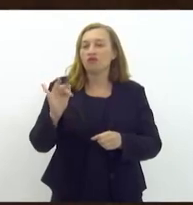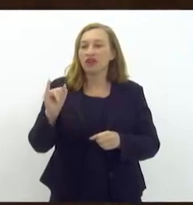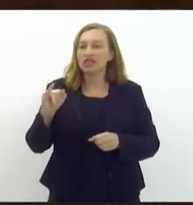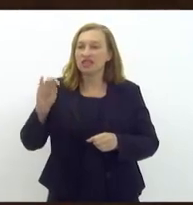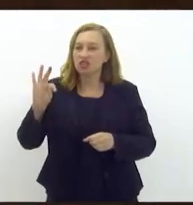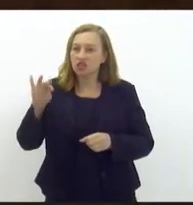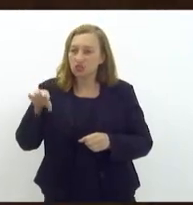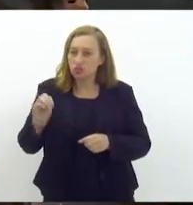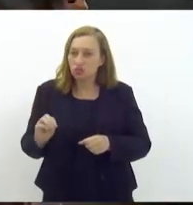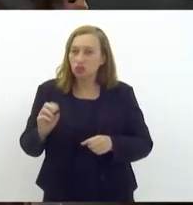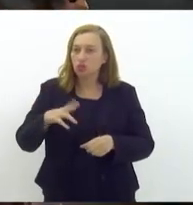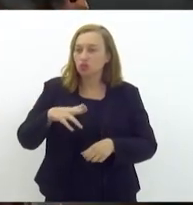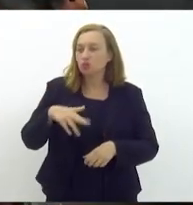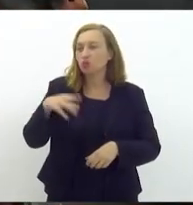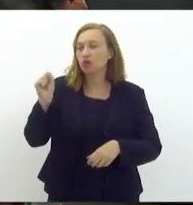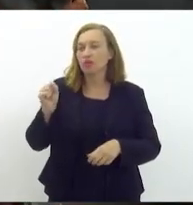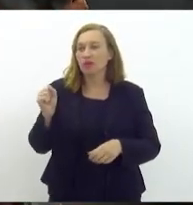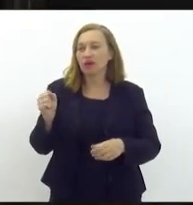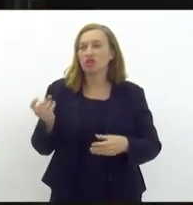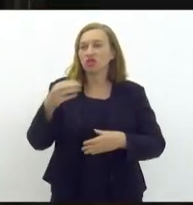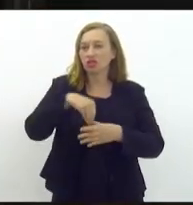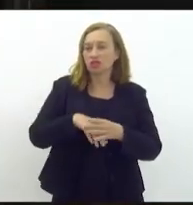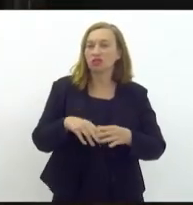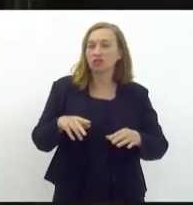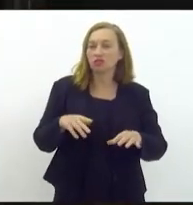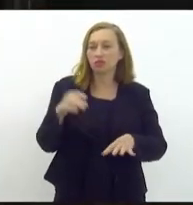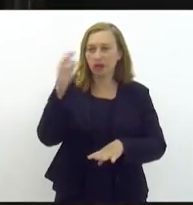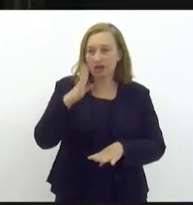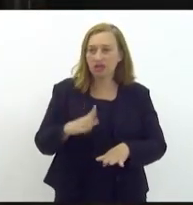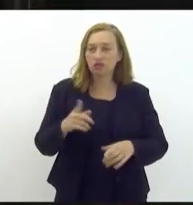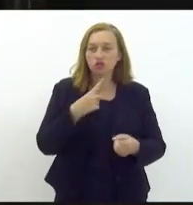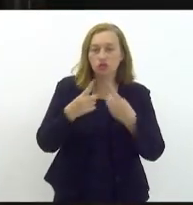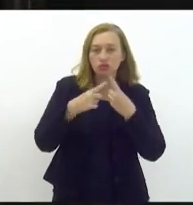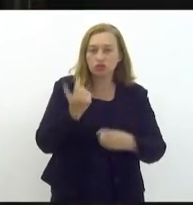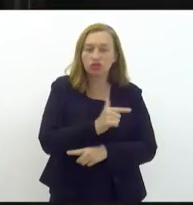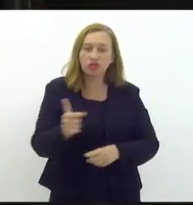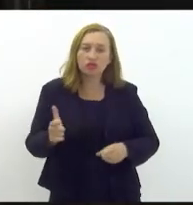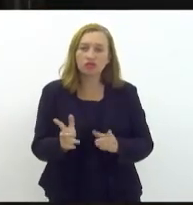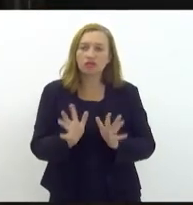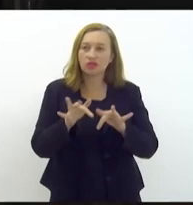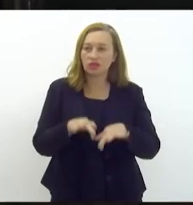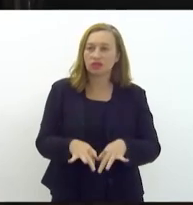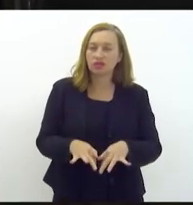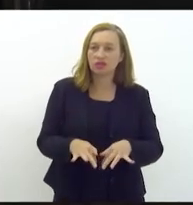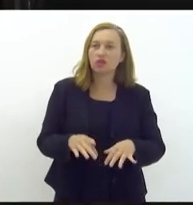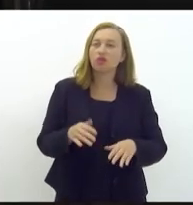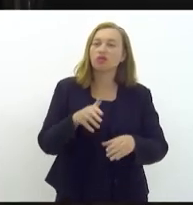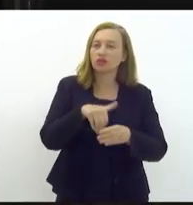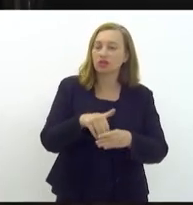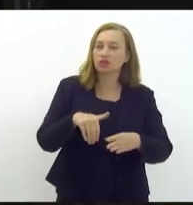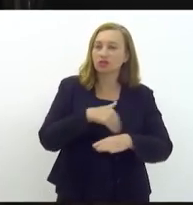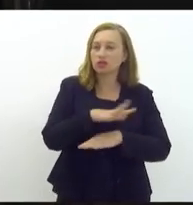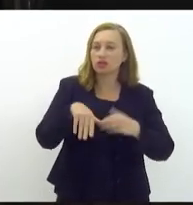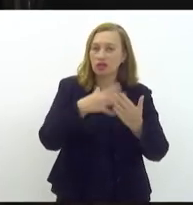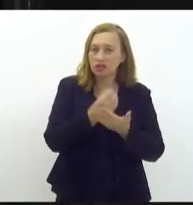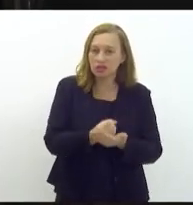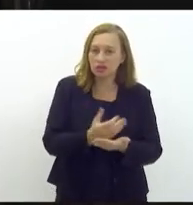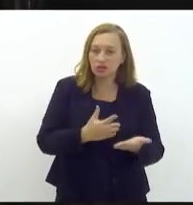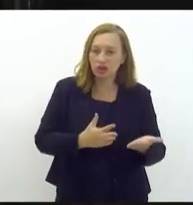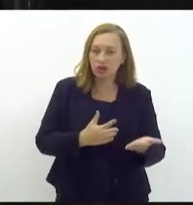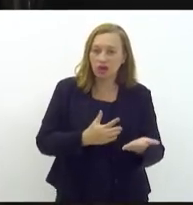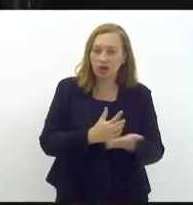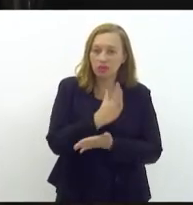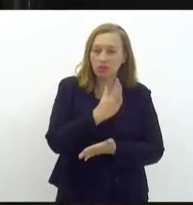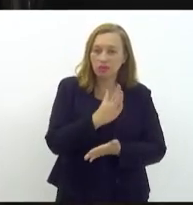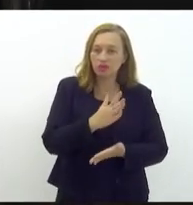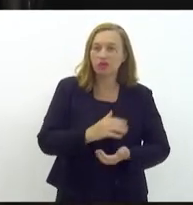Obrigada, deputada. Não havendo mais quem queira discutir, encerrada a discussão, em votação. Os senhores que aprovam mandam-se como estão.